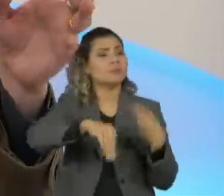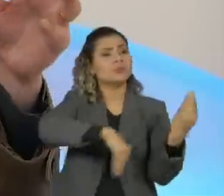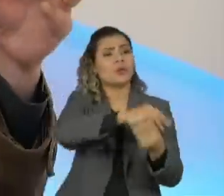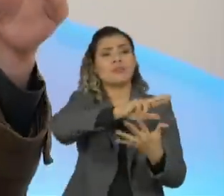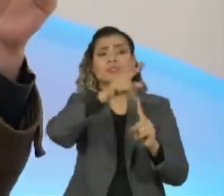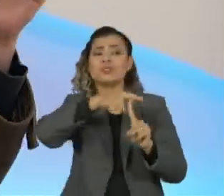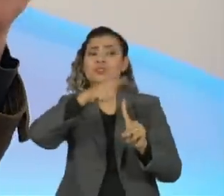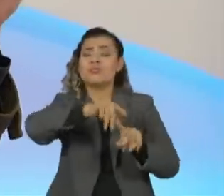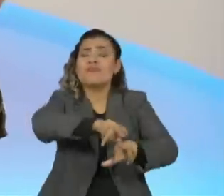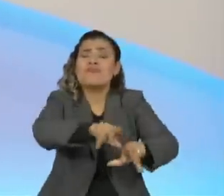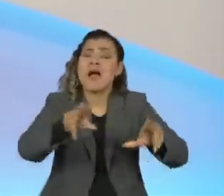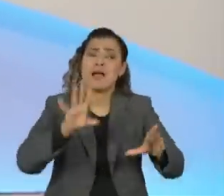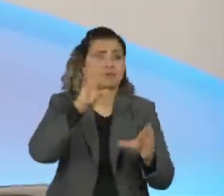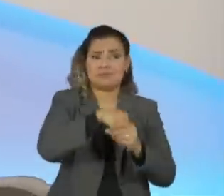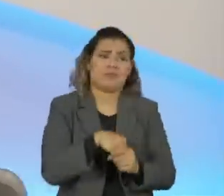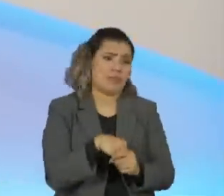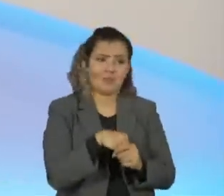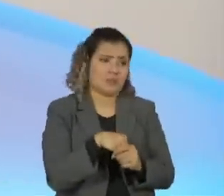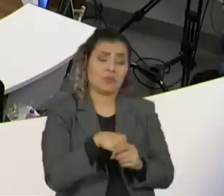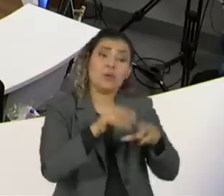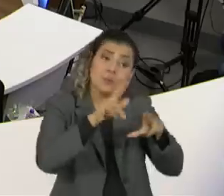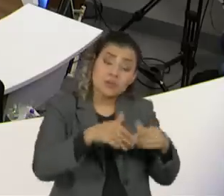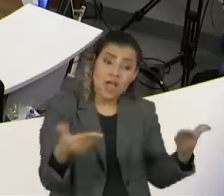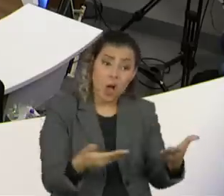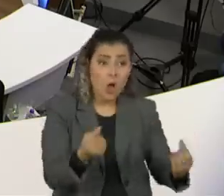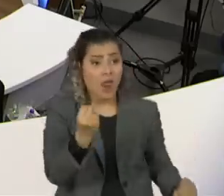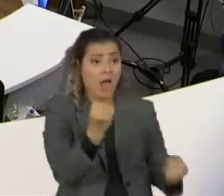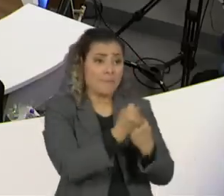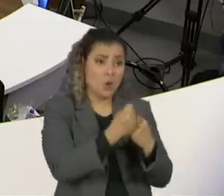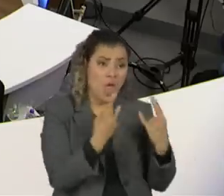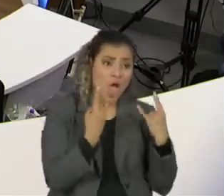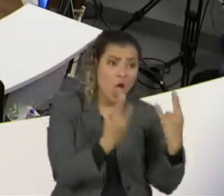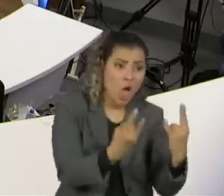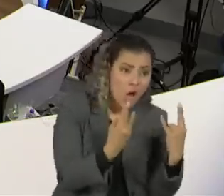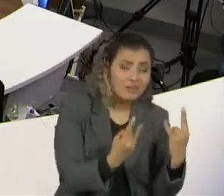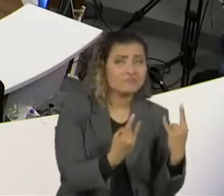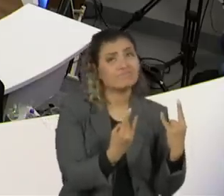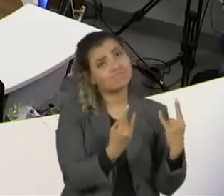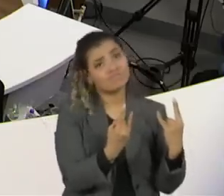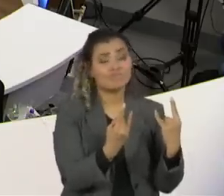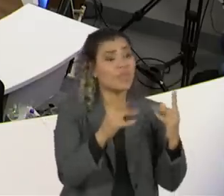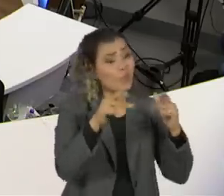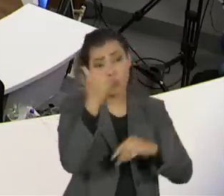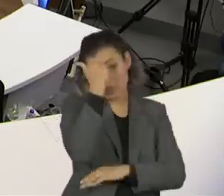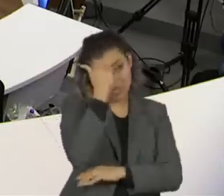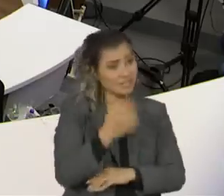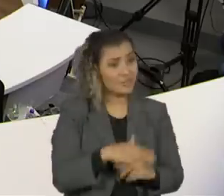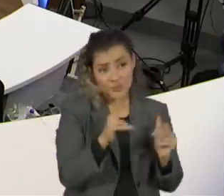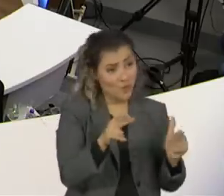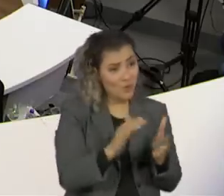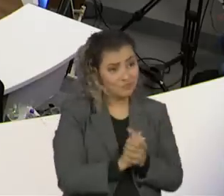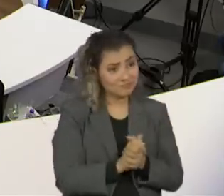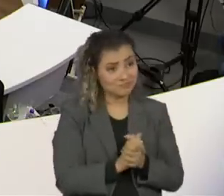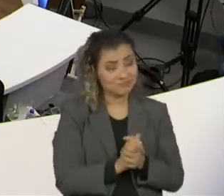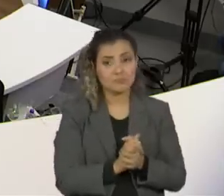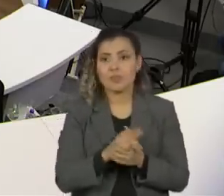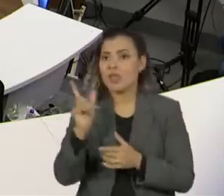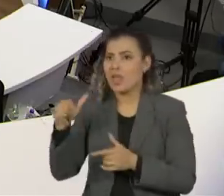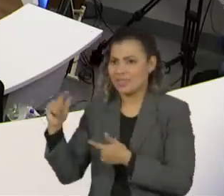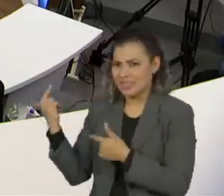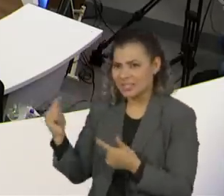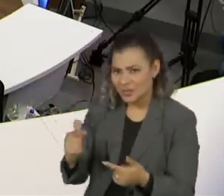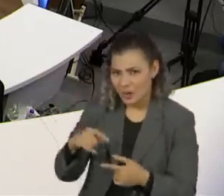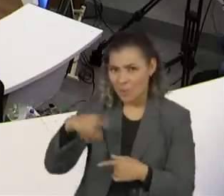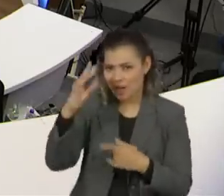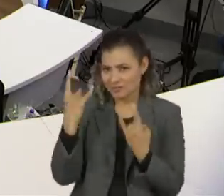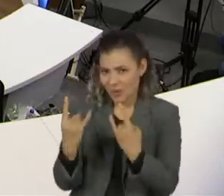etc. E então você chegar e defender o rock em detrimento, não é coisa que o sertanejo. É o gênero mais conservador hoje o rock,